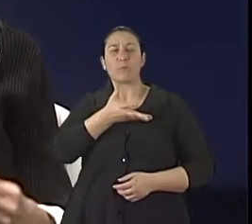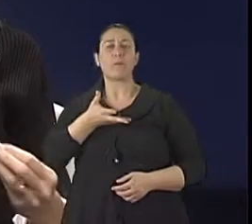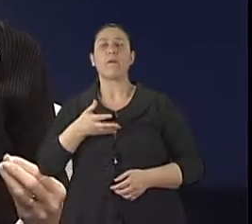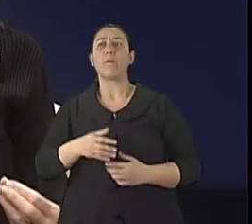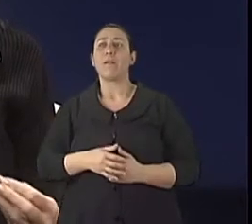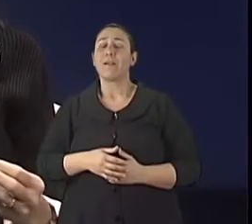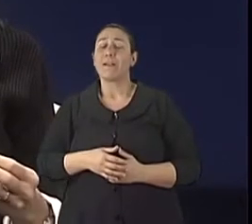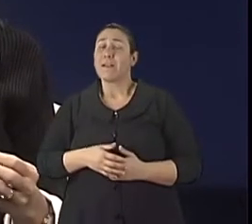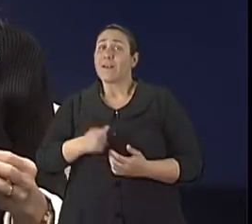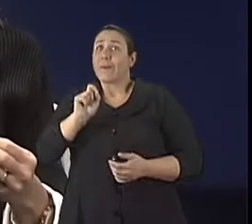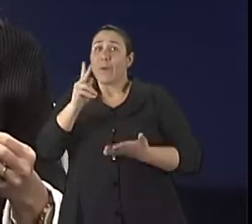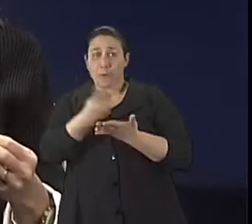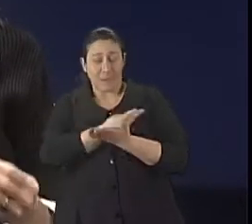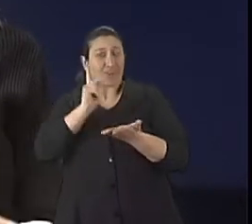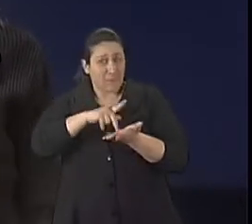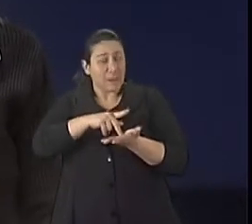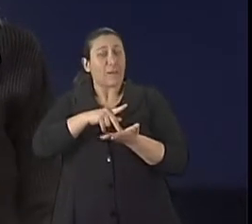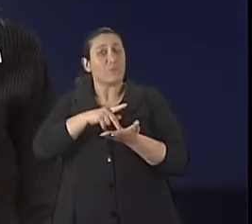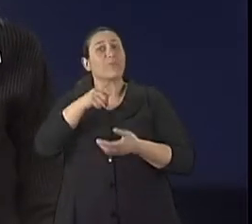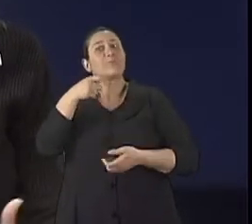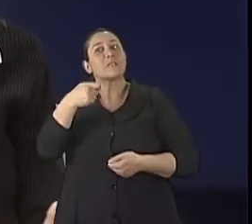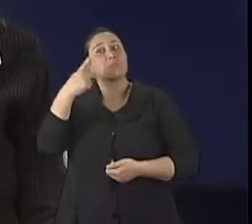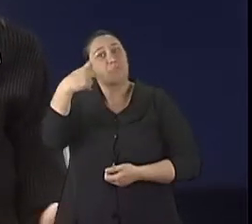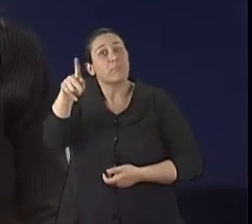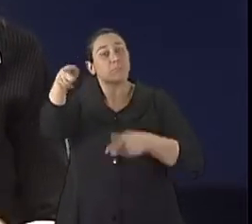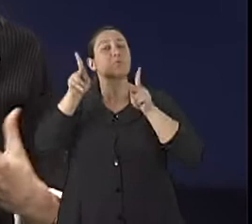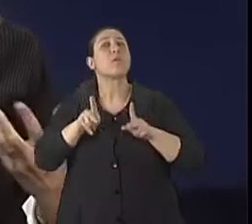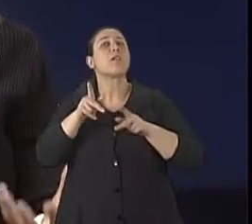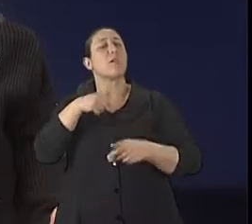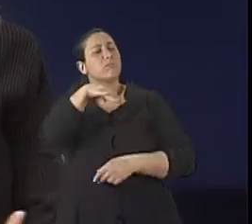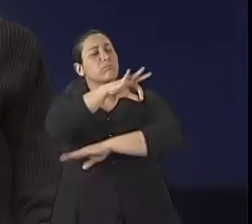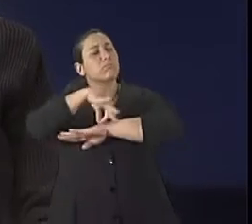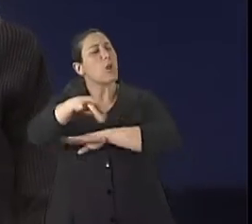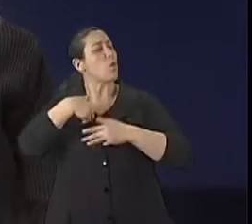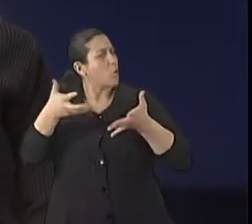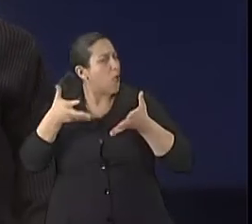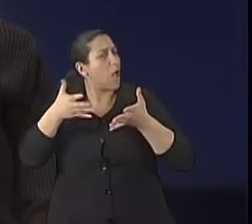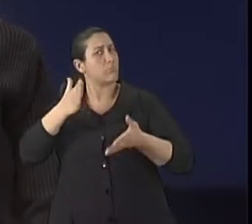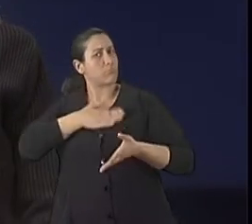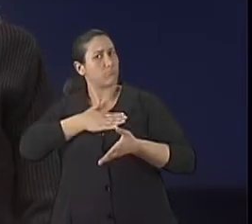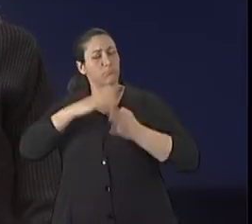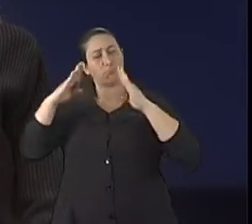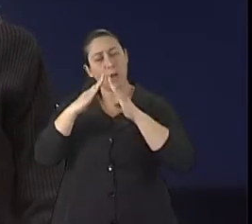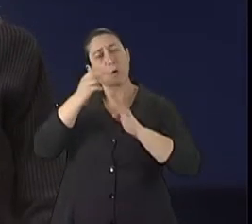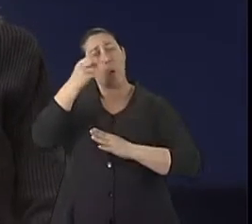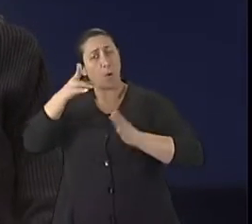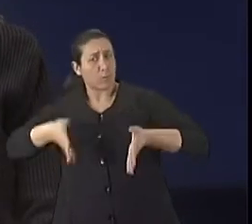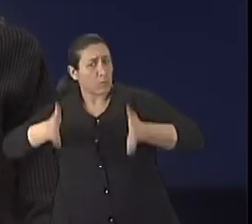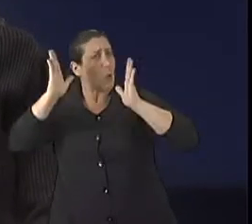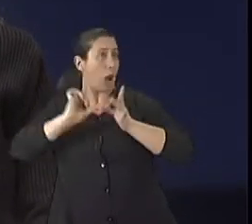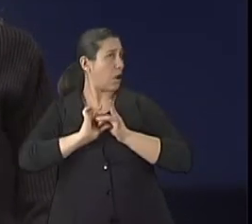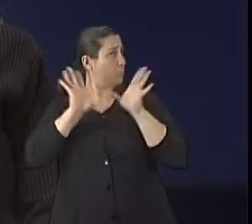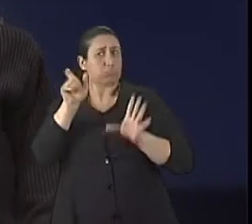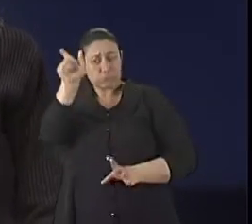seguinte, na verdade, essas pessoas às vezes têm que ter até iniciativa de falar para o arquiteto olha, eu quero preparar a minha casa, né, para ser uma casa